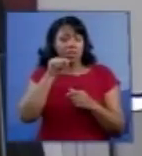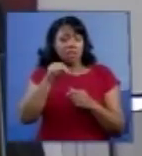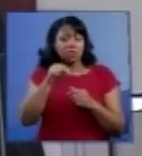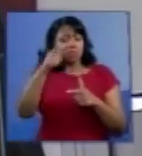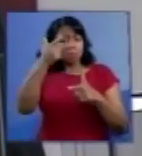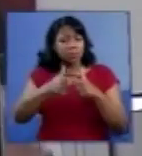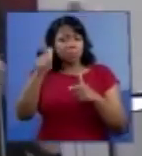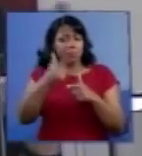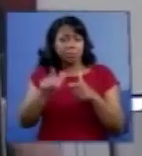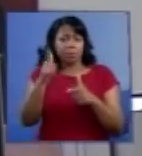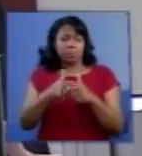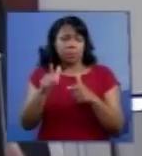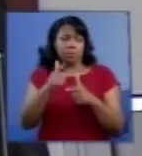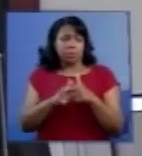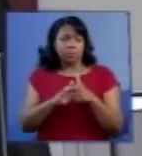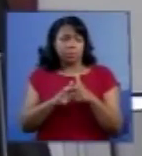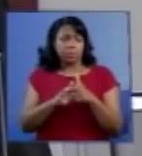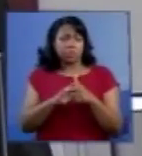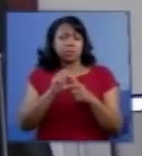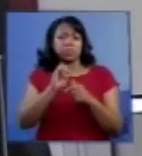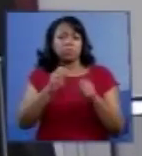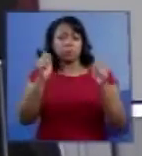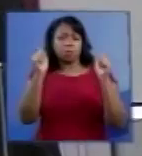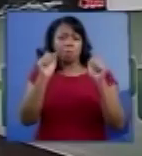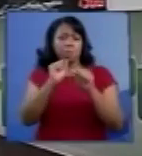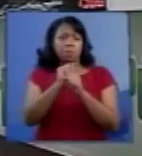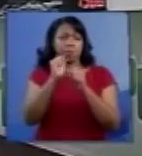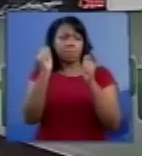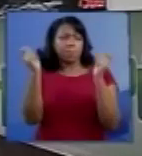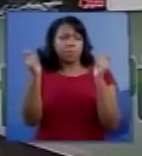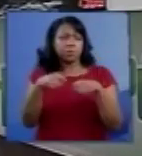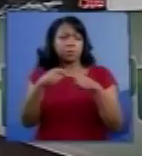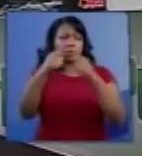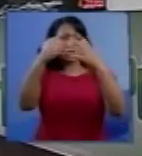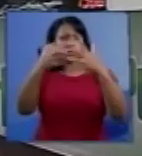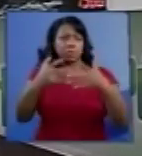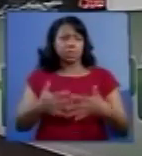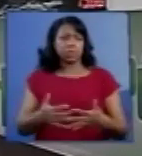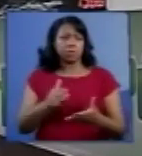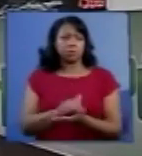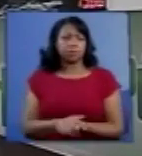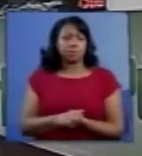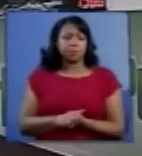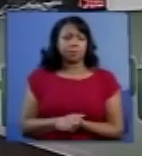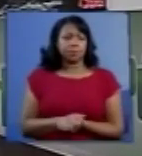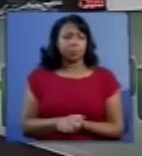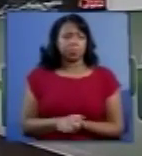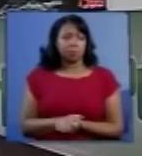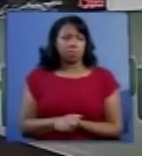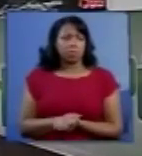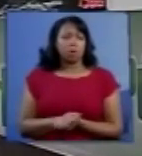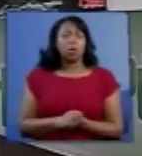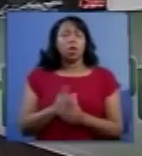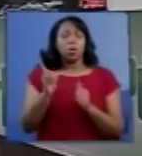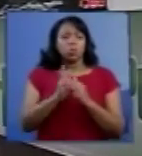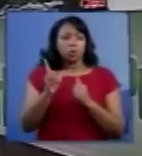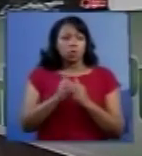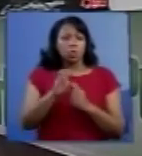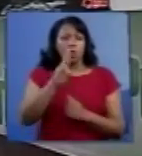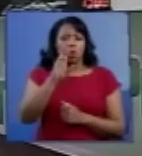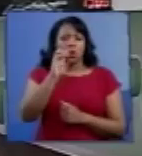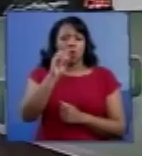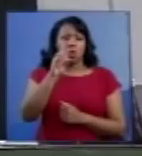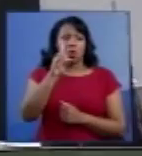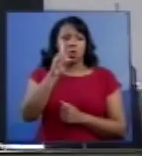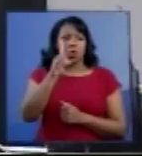circunstâncias. Então, só, se possível ainda. Doutor Rodolfo, para considerações finais.